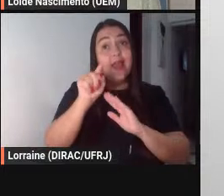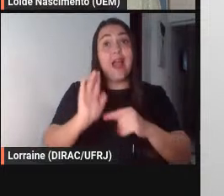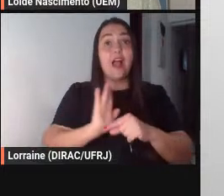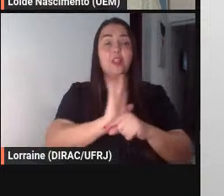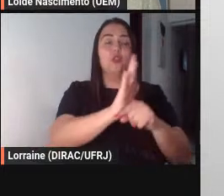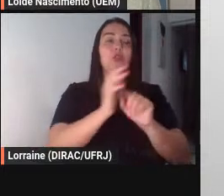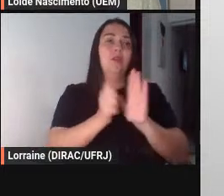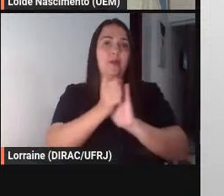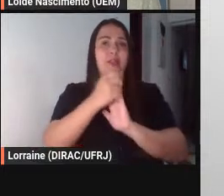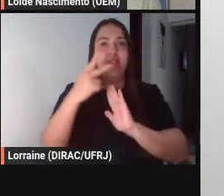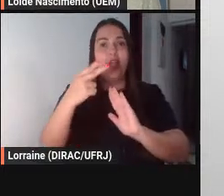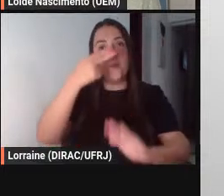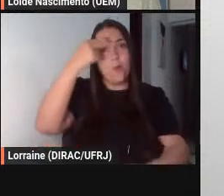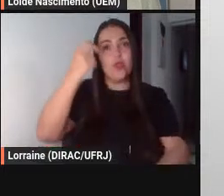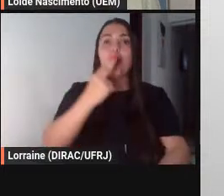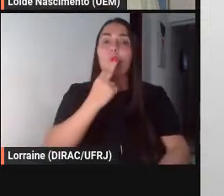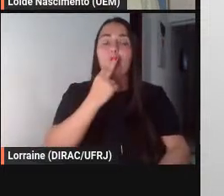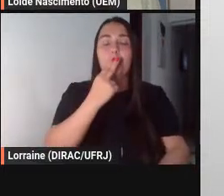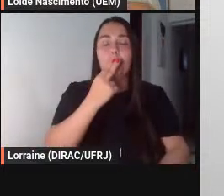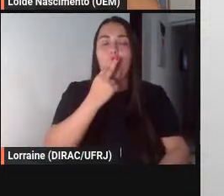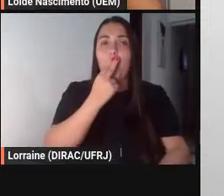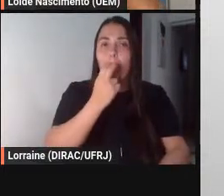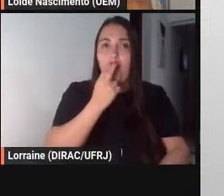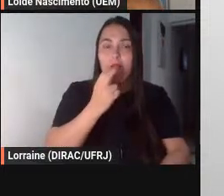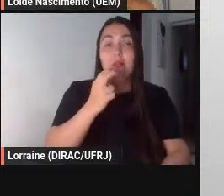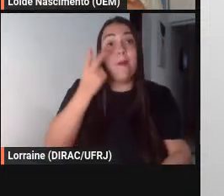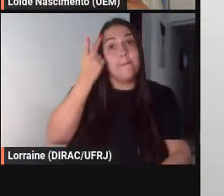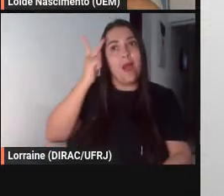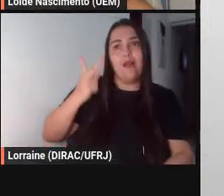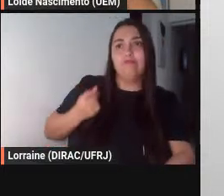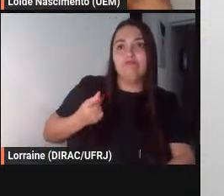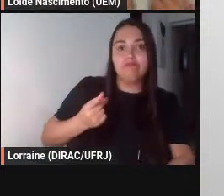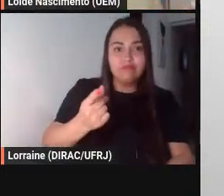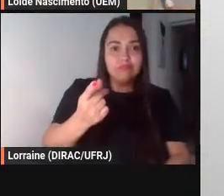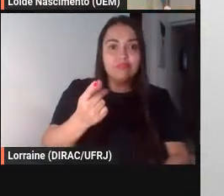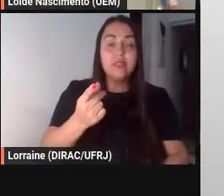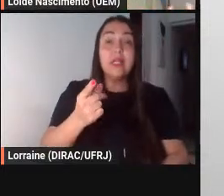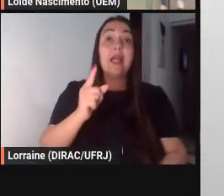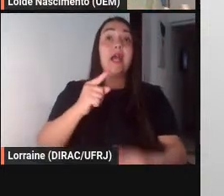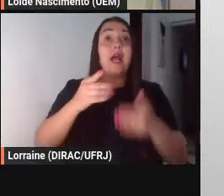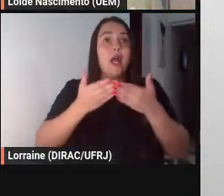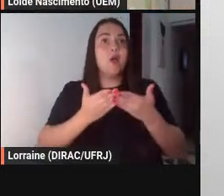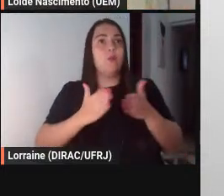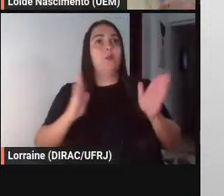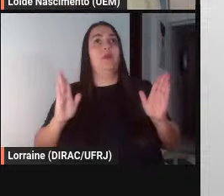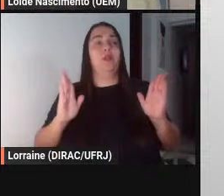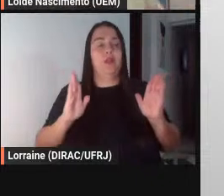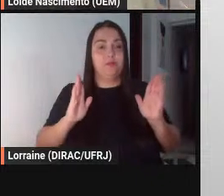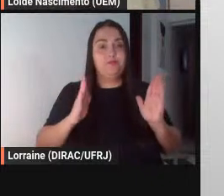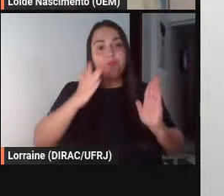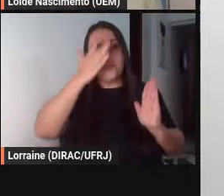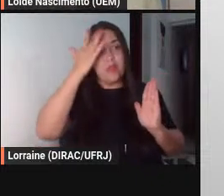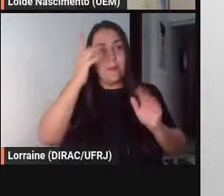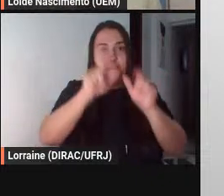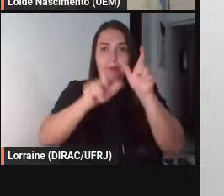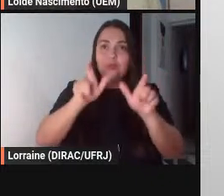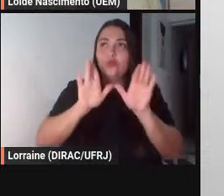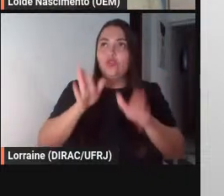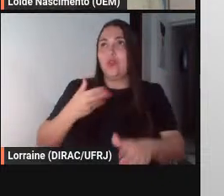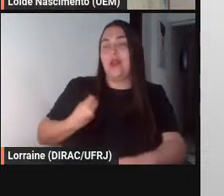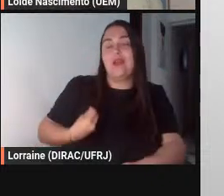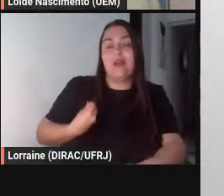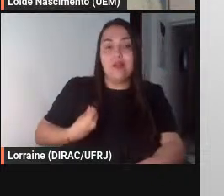Monteiro Lobato para a posteridade que ampliam né que além de agradar o público que já havia existente